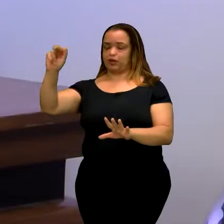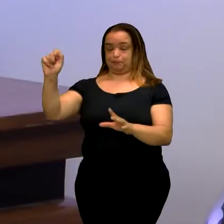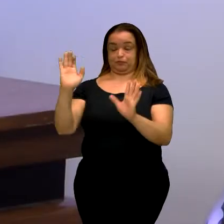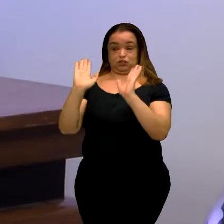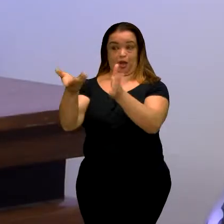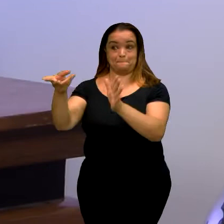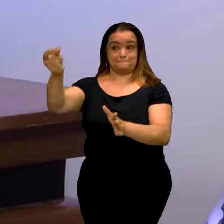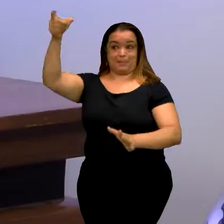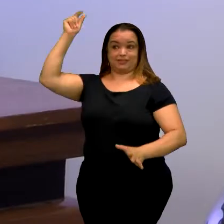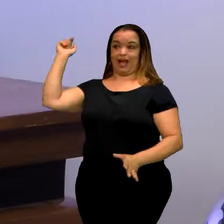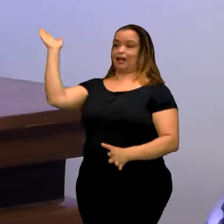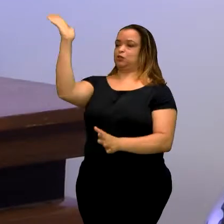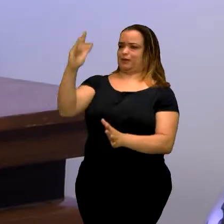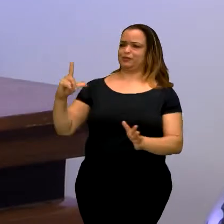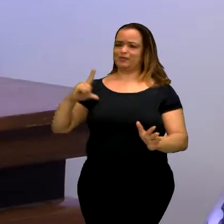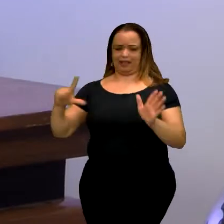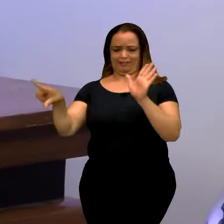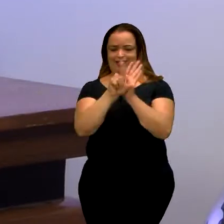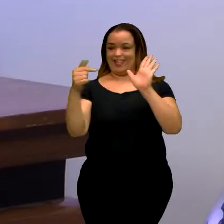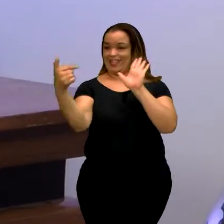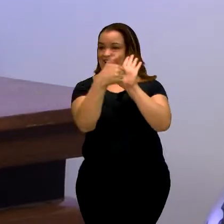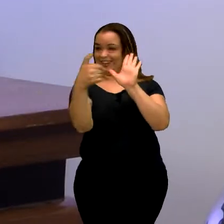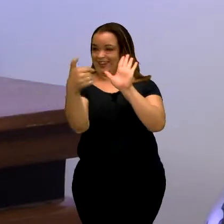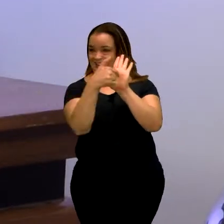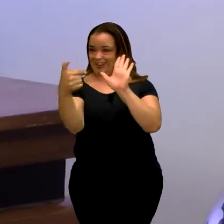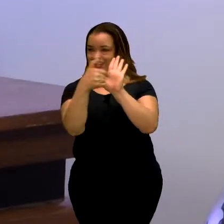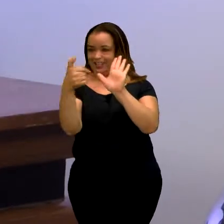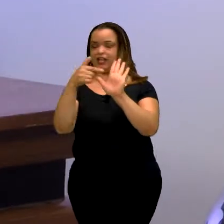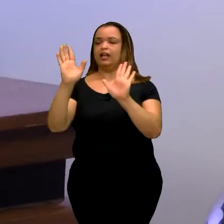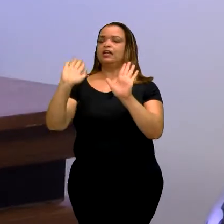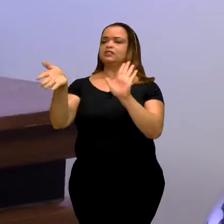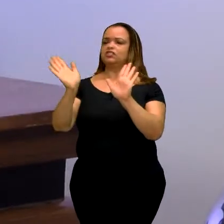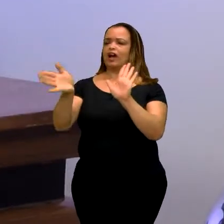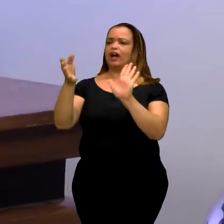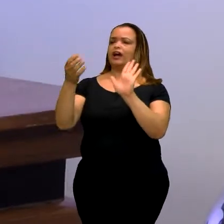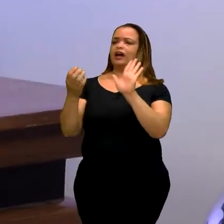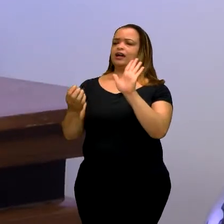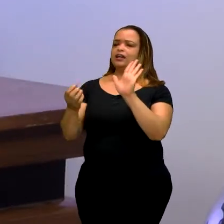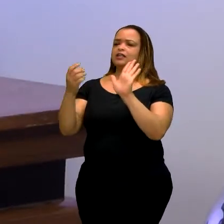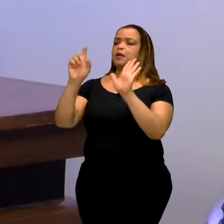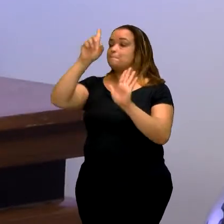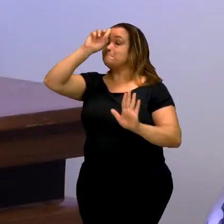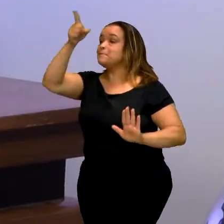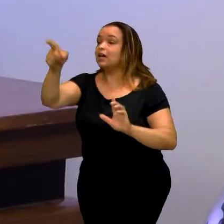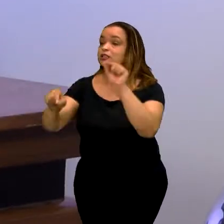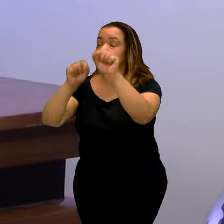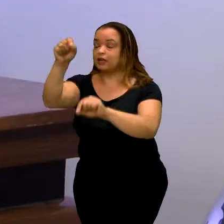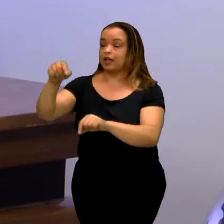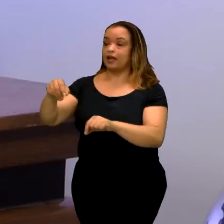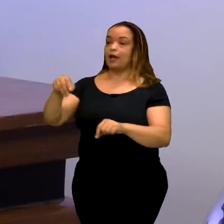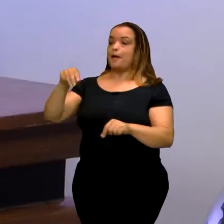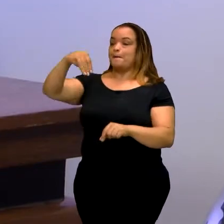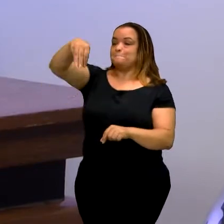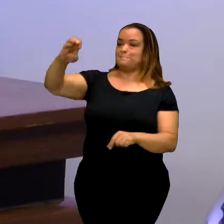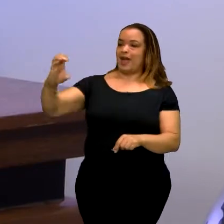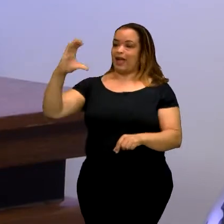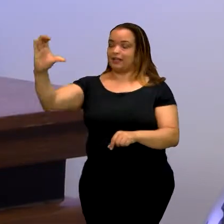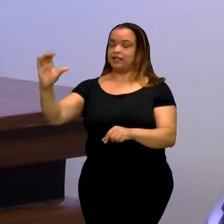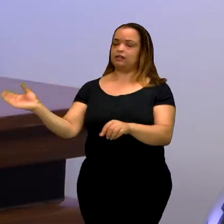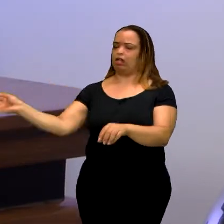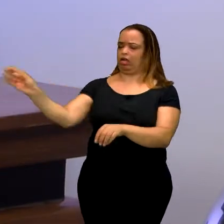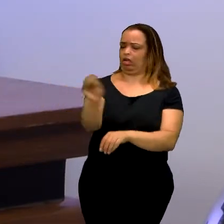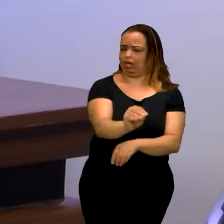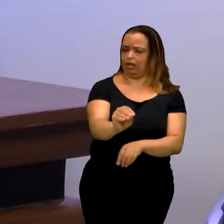tem uma lei que determina que o Ministério da Educação, colocar essa disciplina,